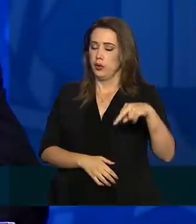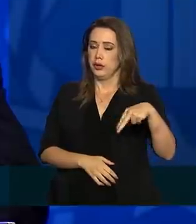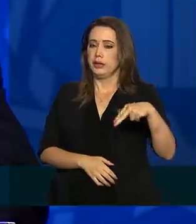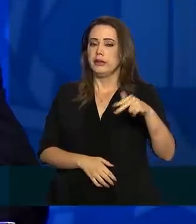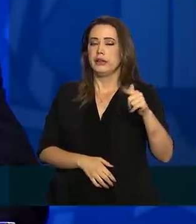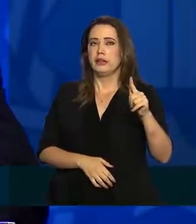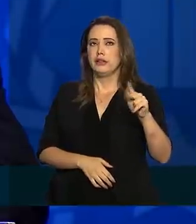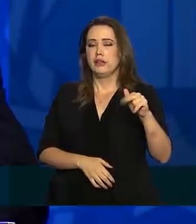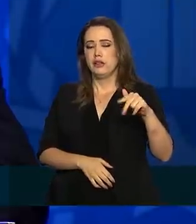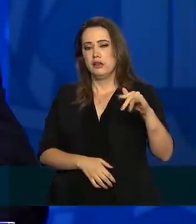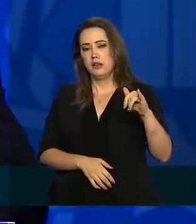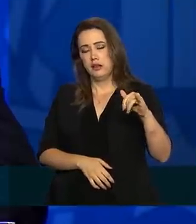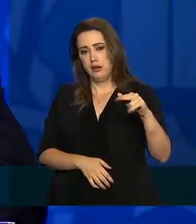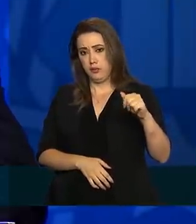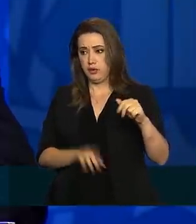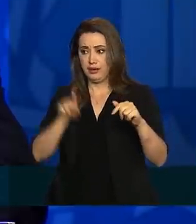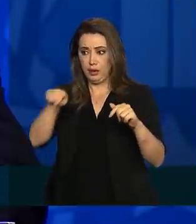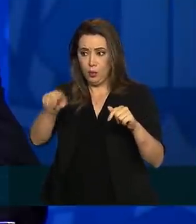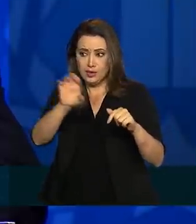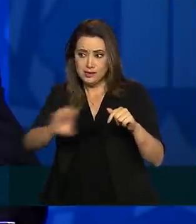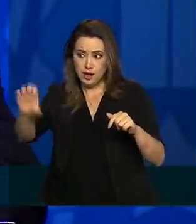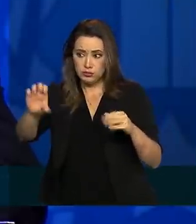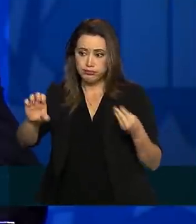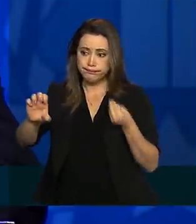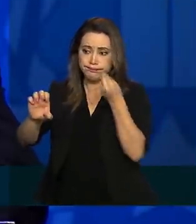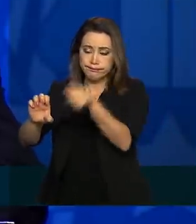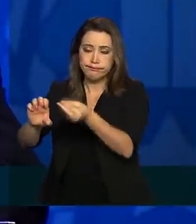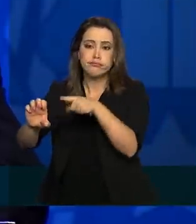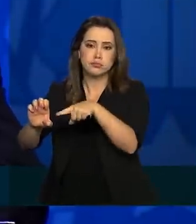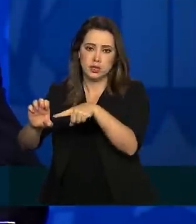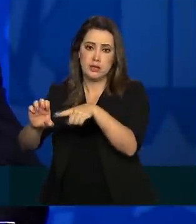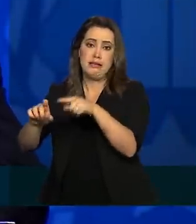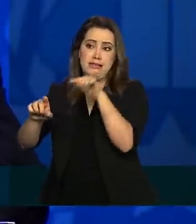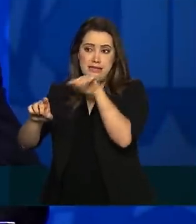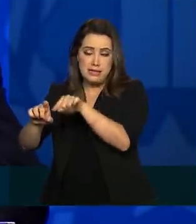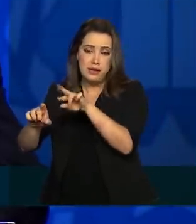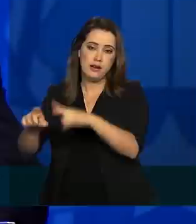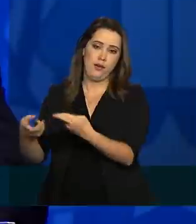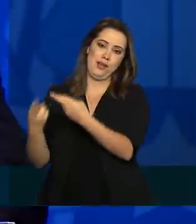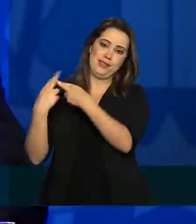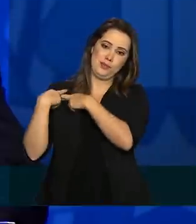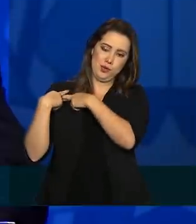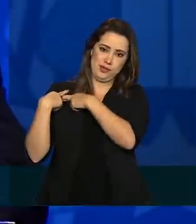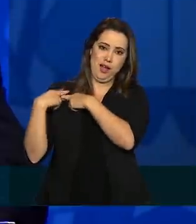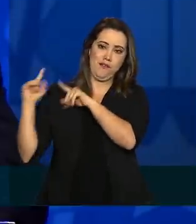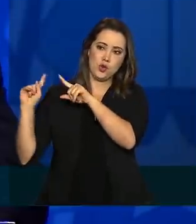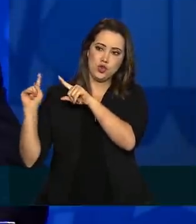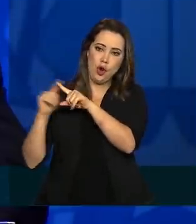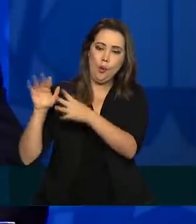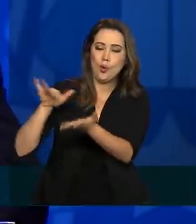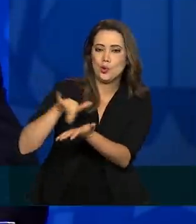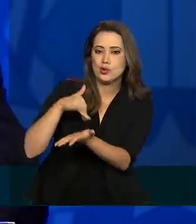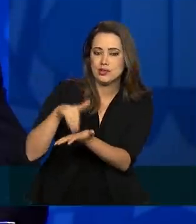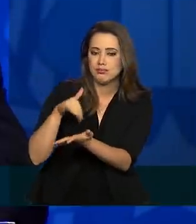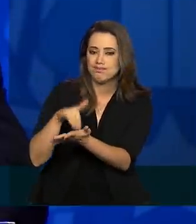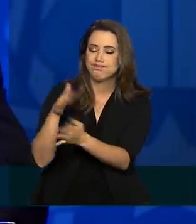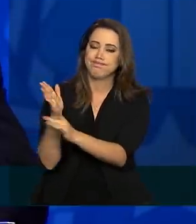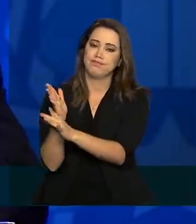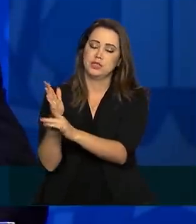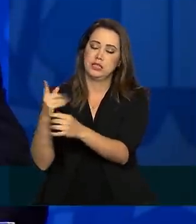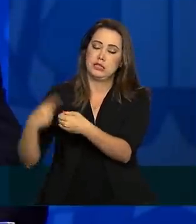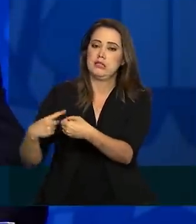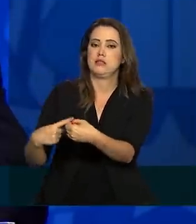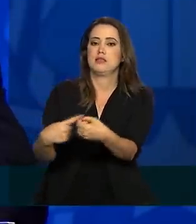a distribuição e a gestão bipartite, pelas comissões intergestores bipartite, com secretários municipais de saúde